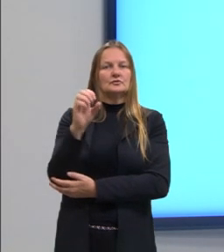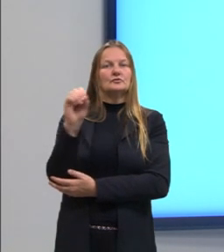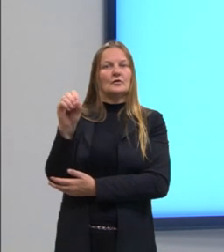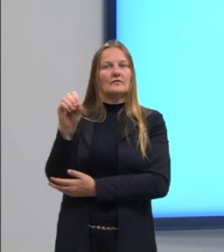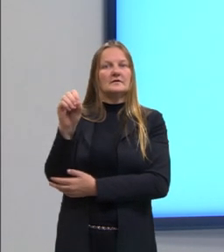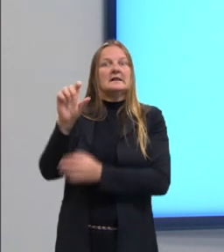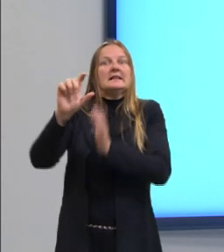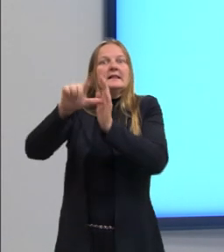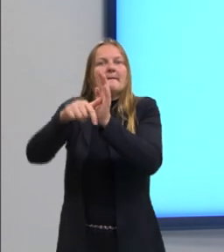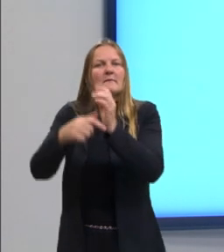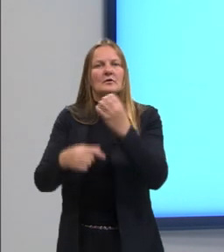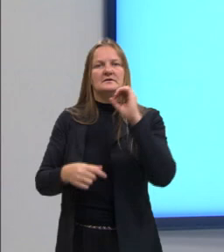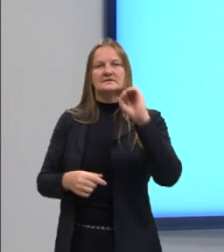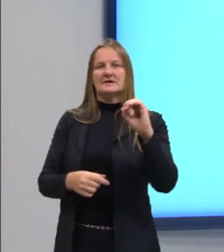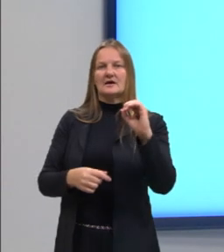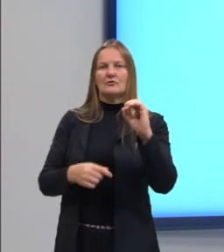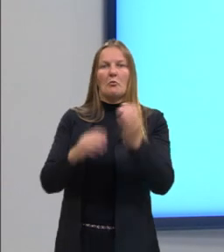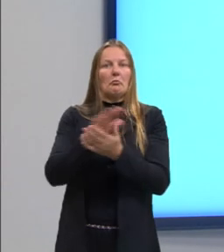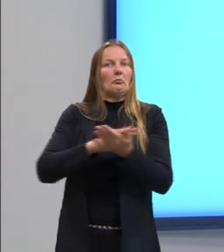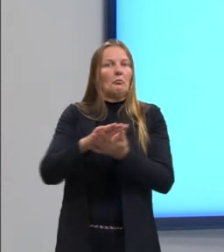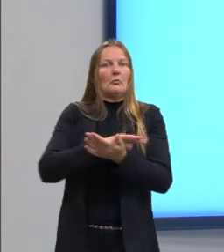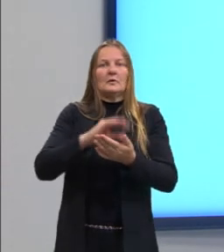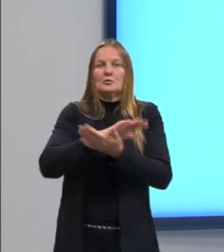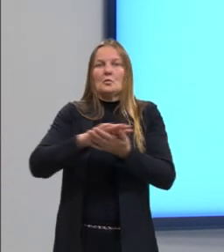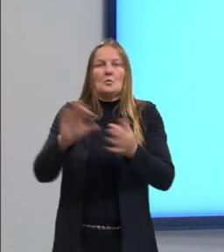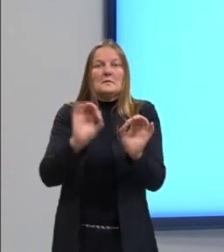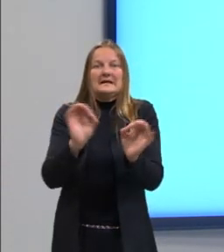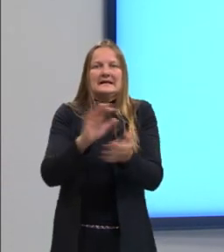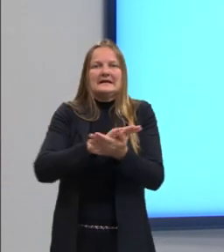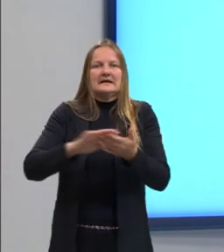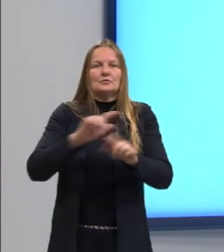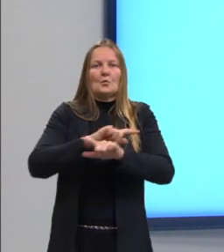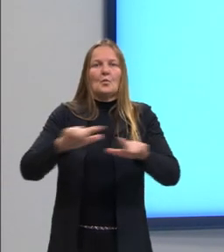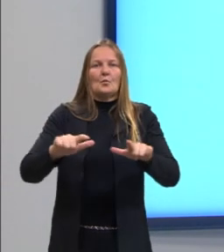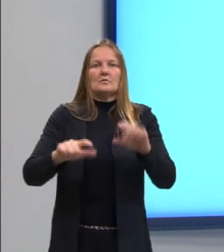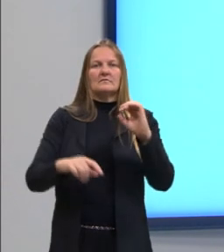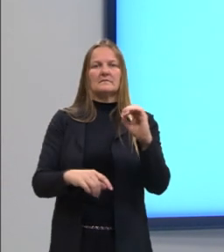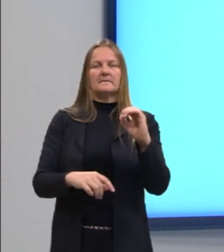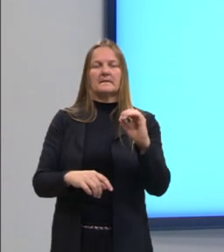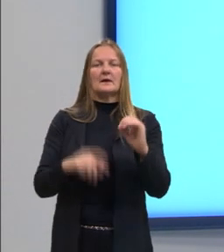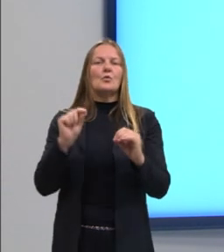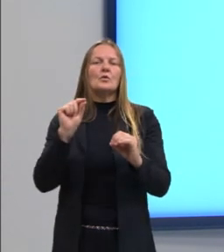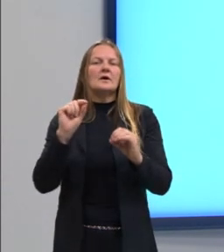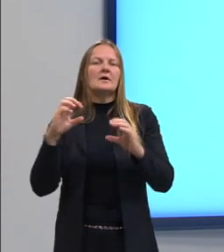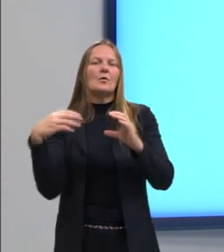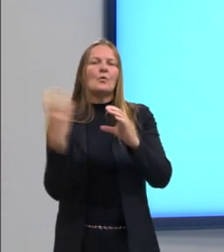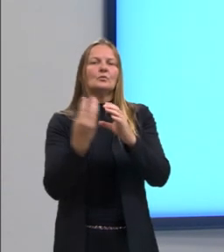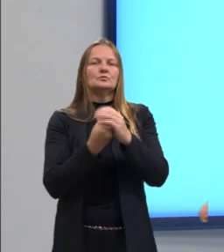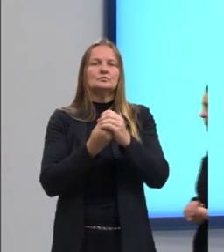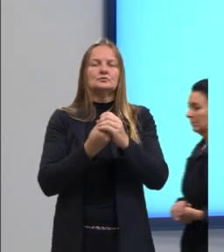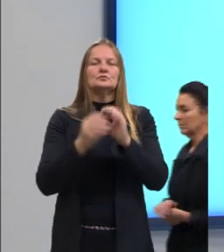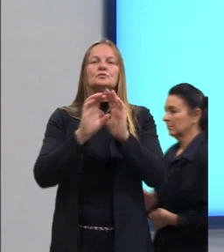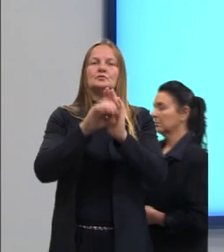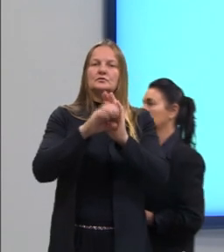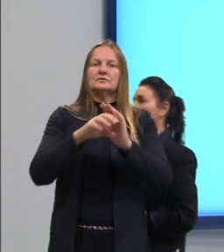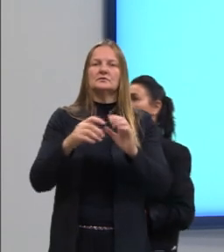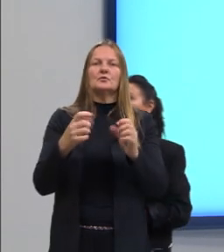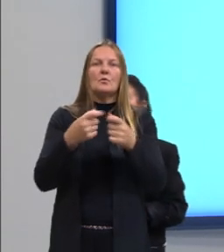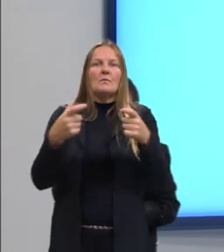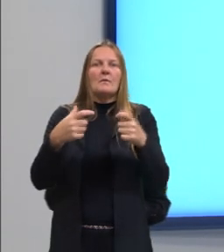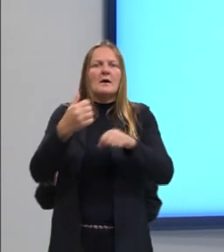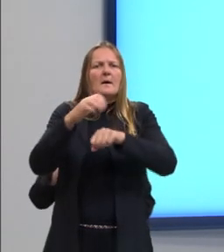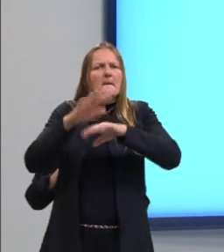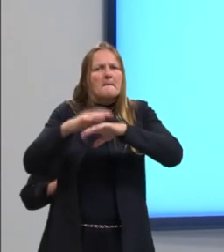zero, né, a ideia de não existência. E essas perguntas do que é um conjunto, o que é um número, motivaram grande parte dos